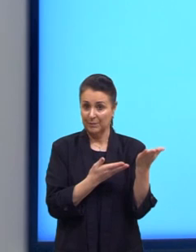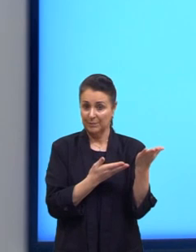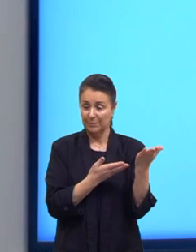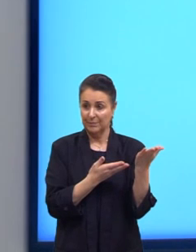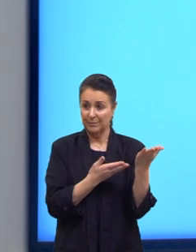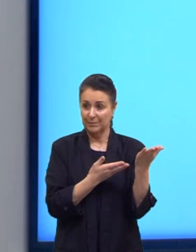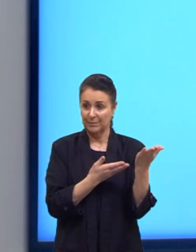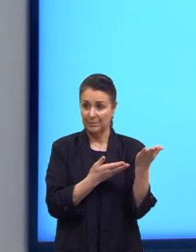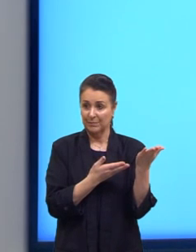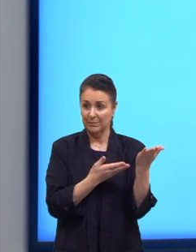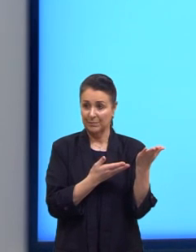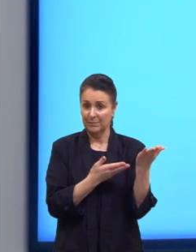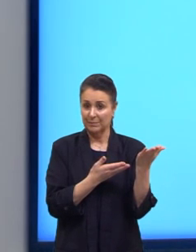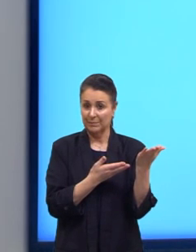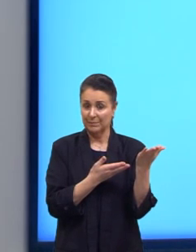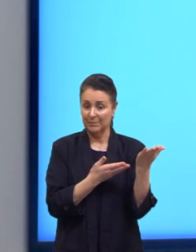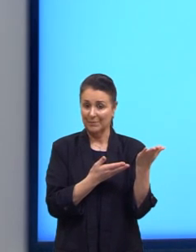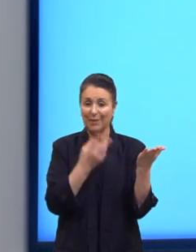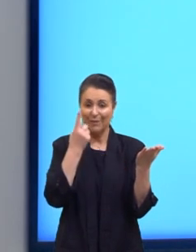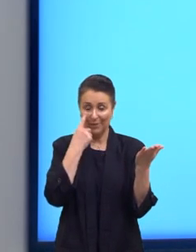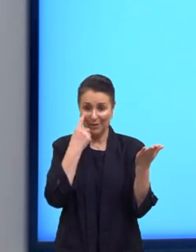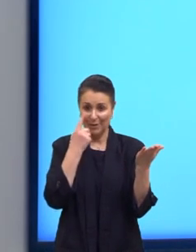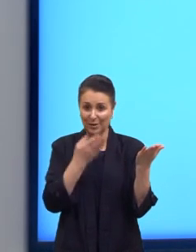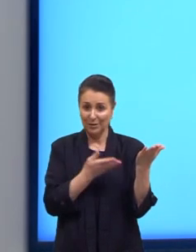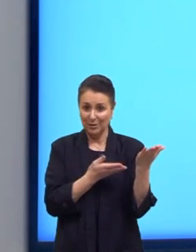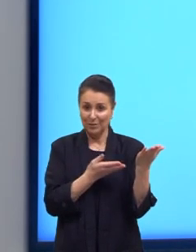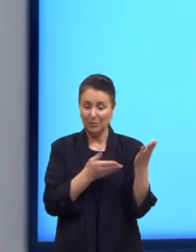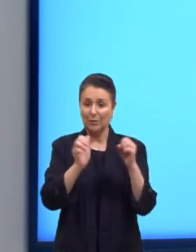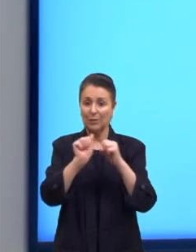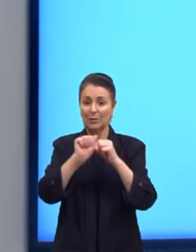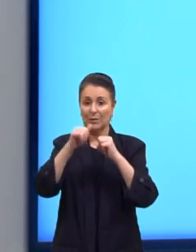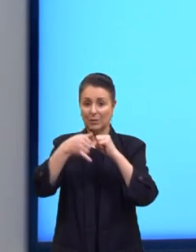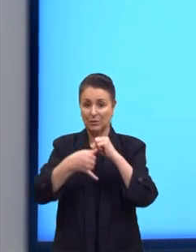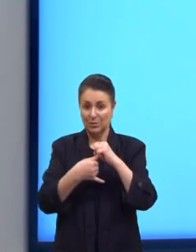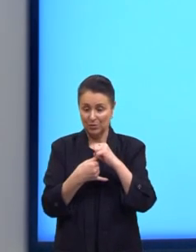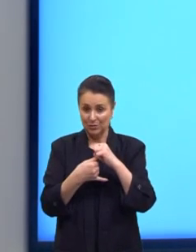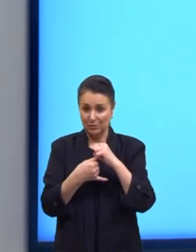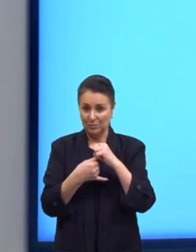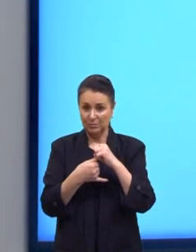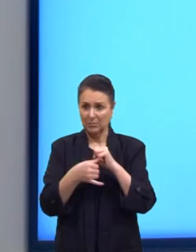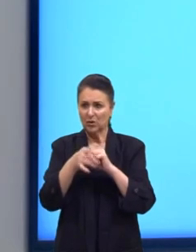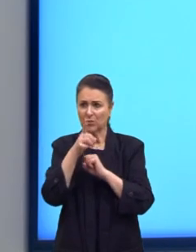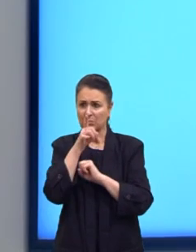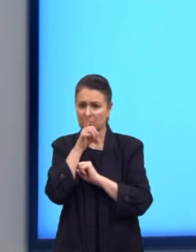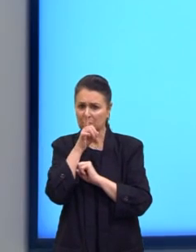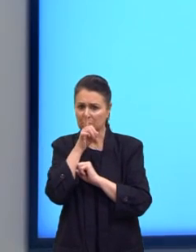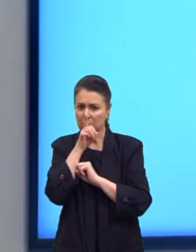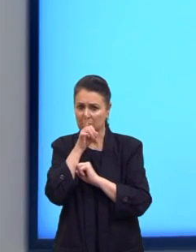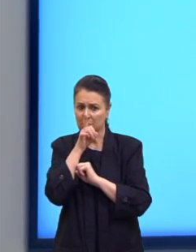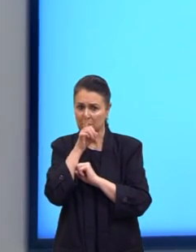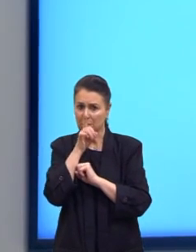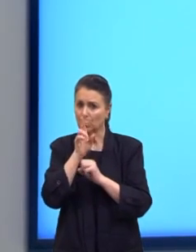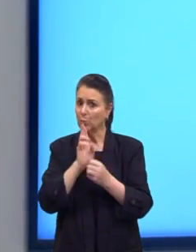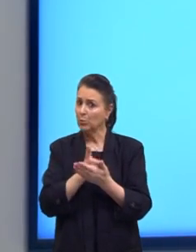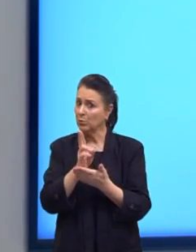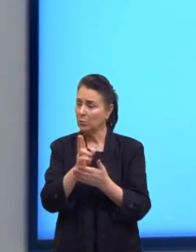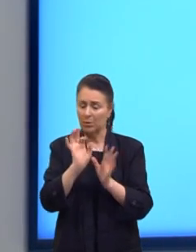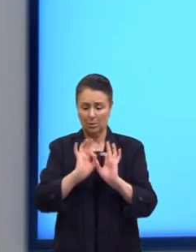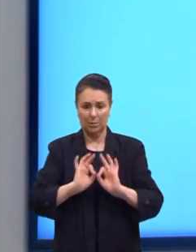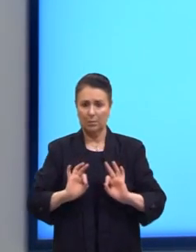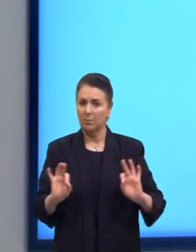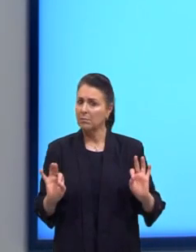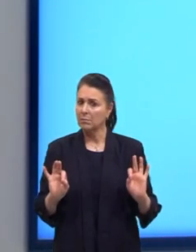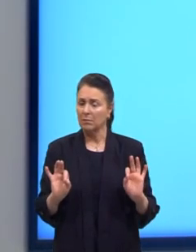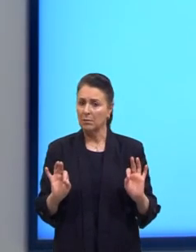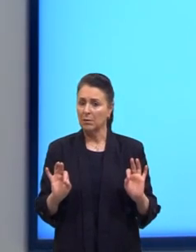appropriately. Então, ó. Vocês viram que o adjetivo quieto, por exemplo, ficou ali. Tá normal. Tá ele